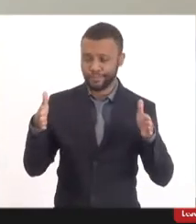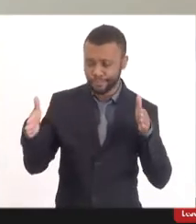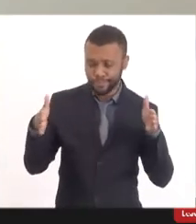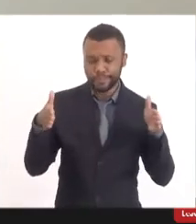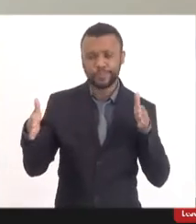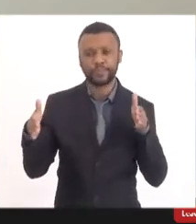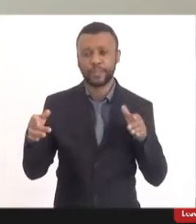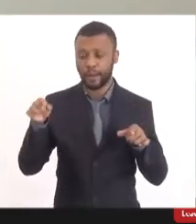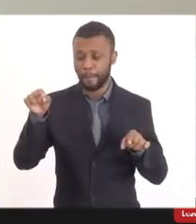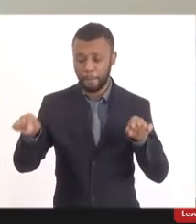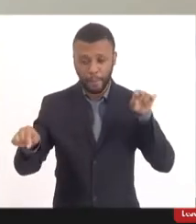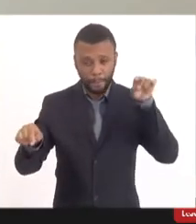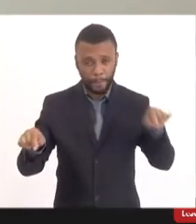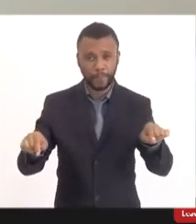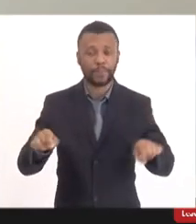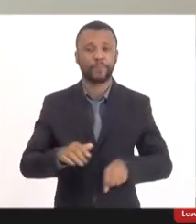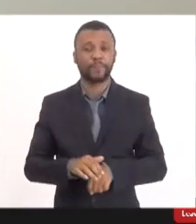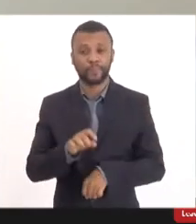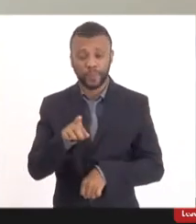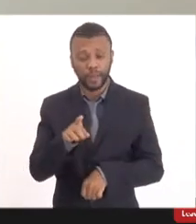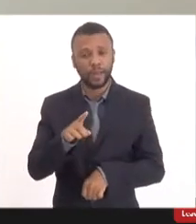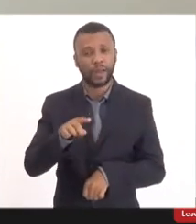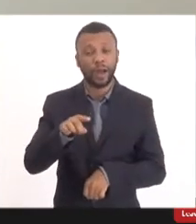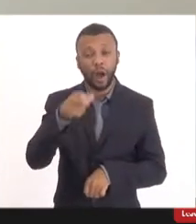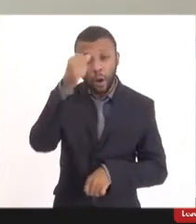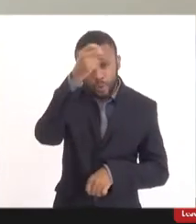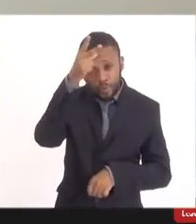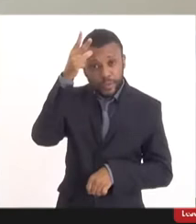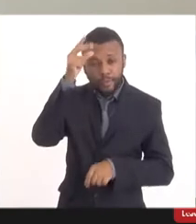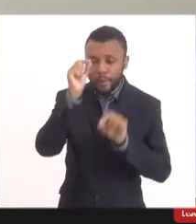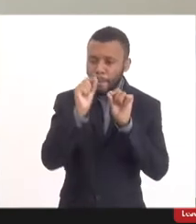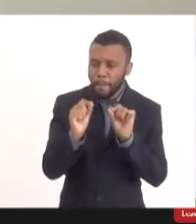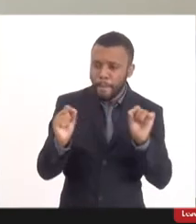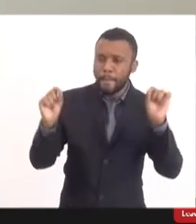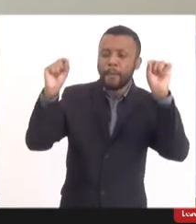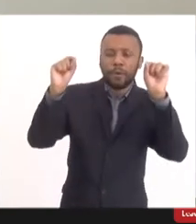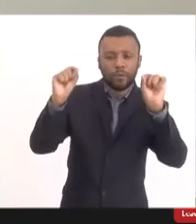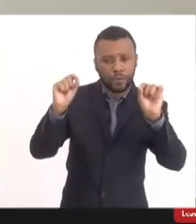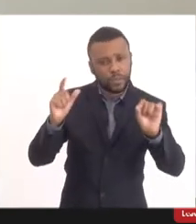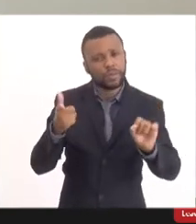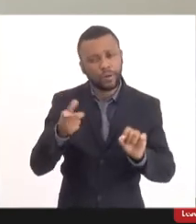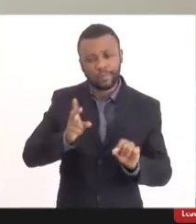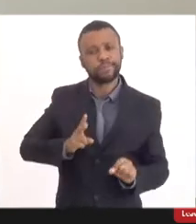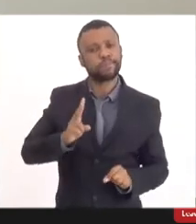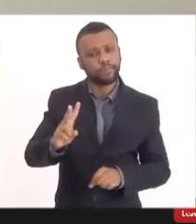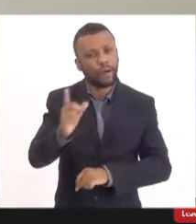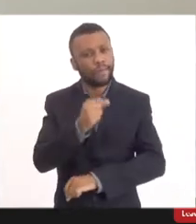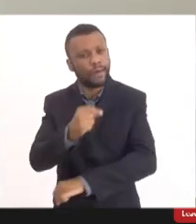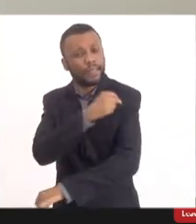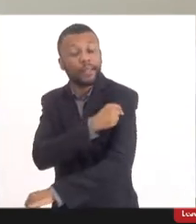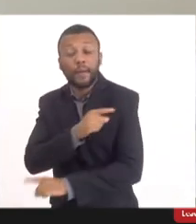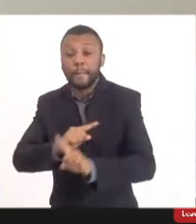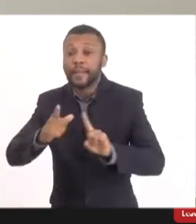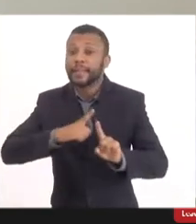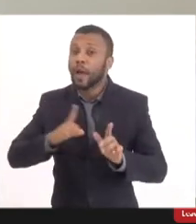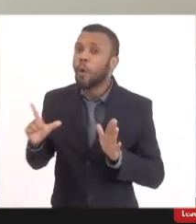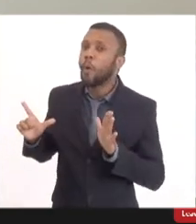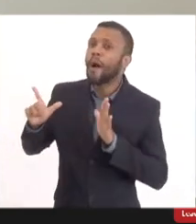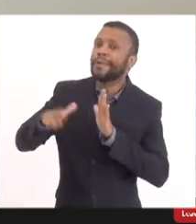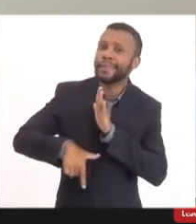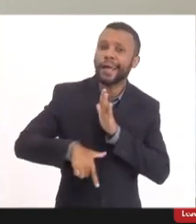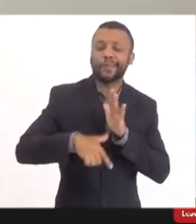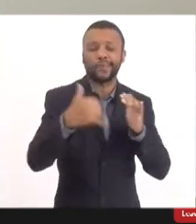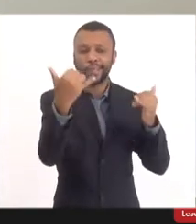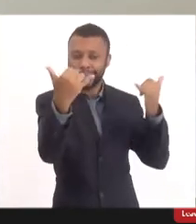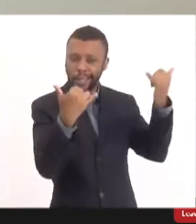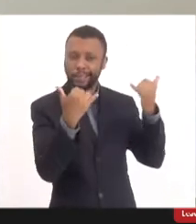estão vacinando, mas existe um atraso que a gente observa com relação ao registro dessa informação no sistema